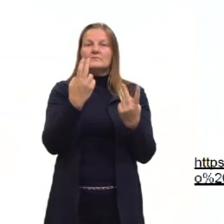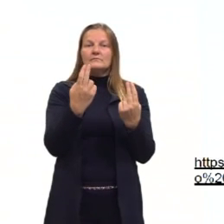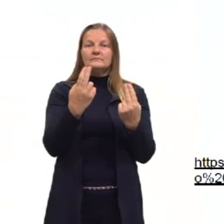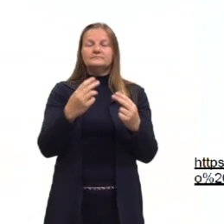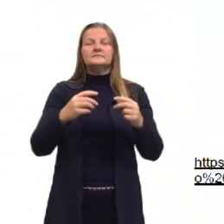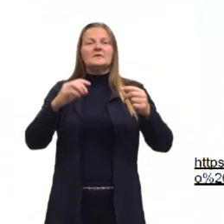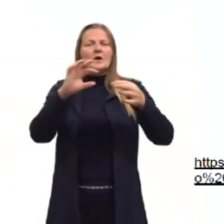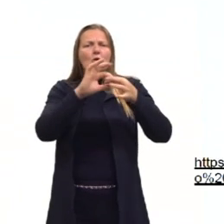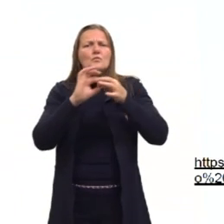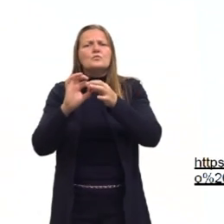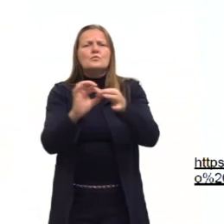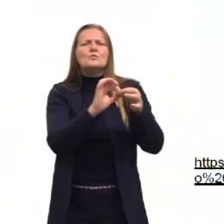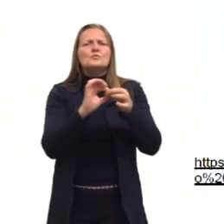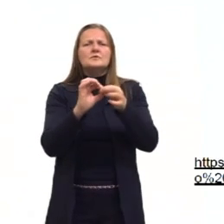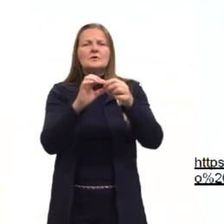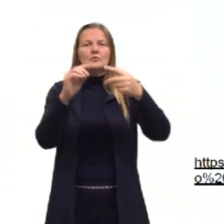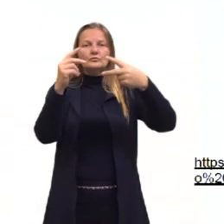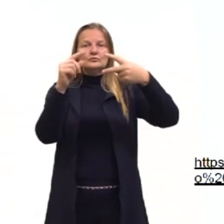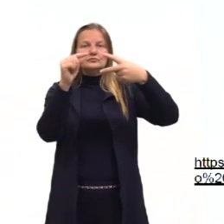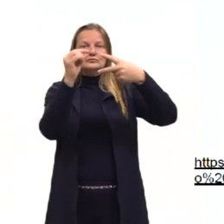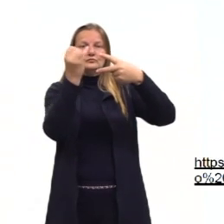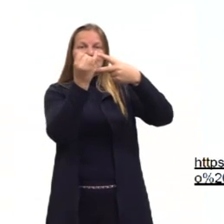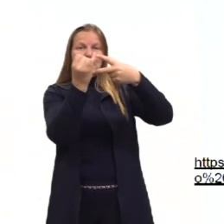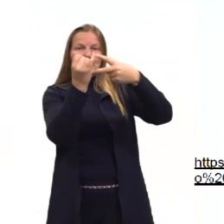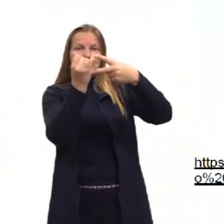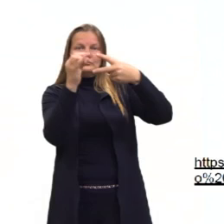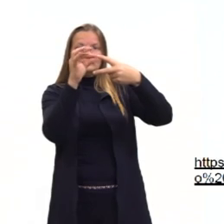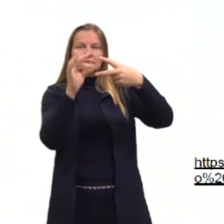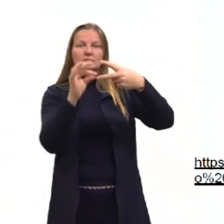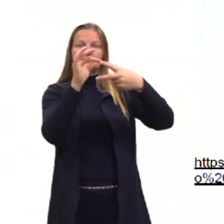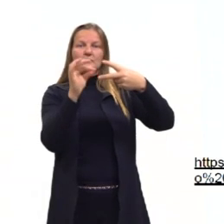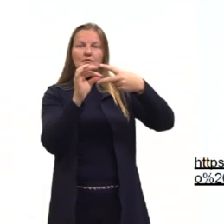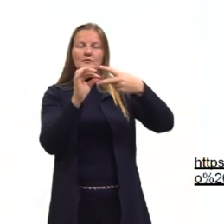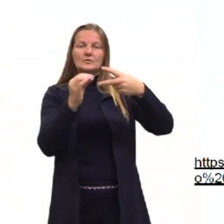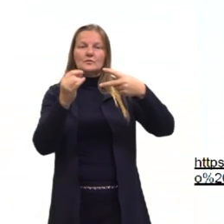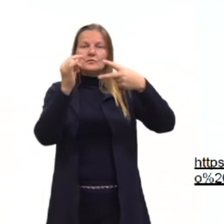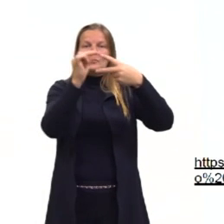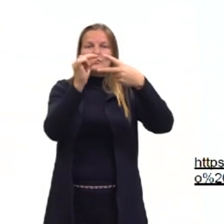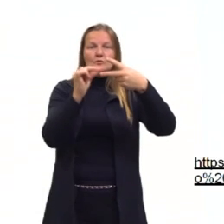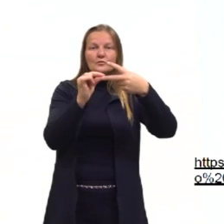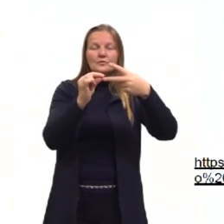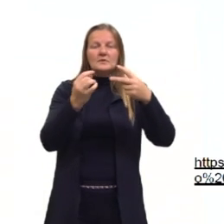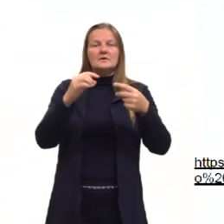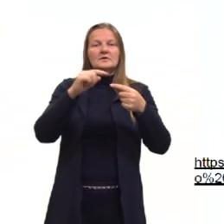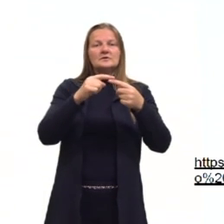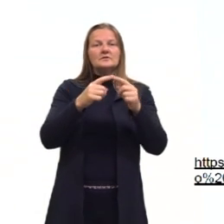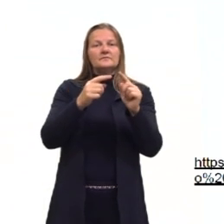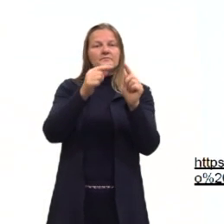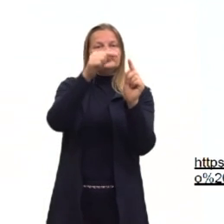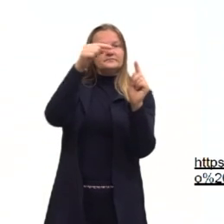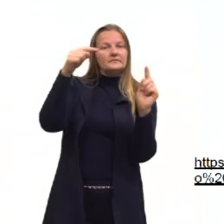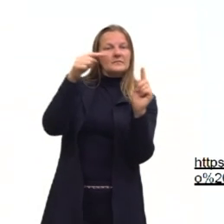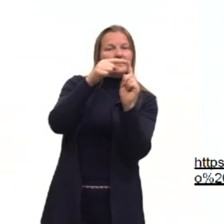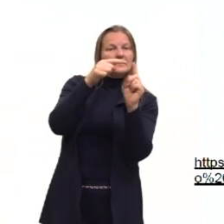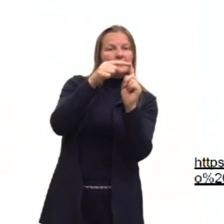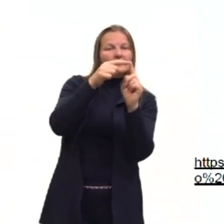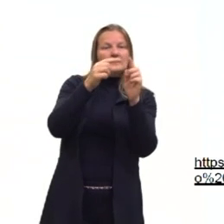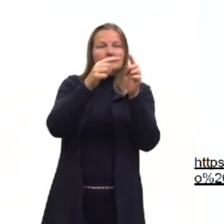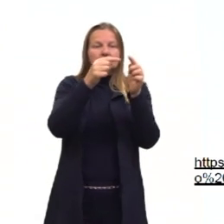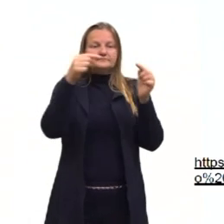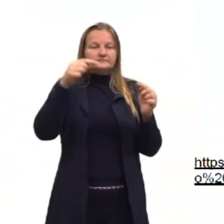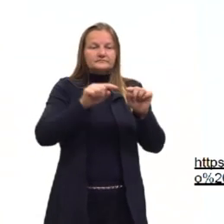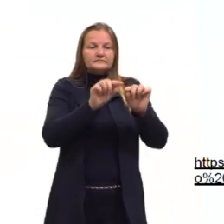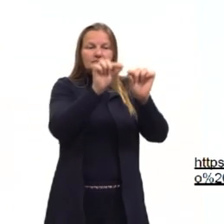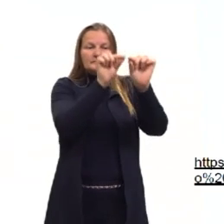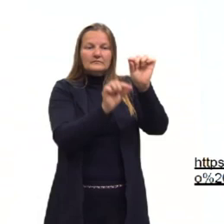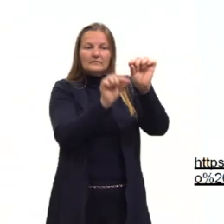polígonos formam então elementos que compõem o poliedro. São eles o vértice, aresta e as